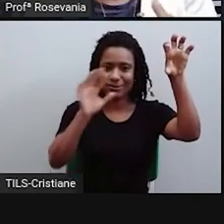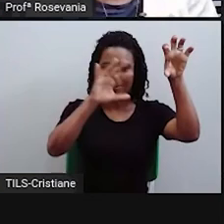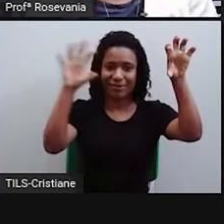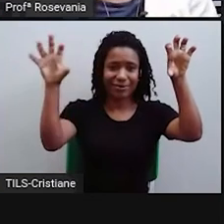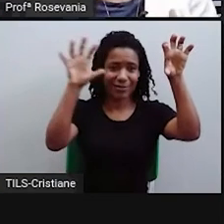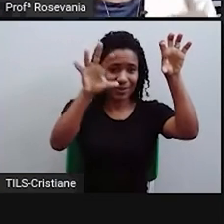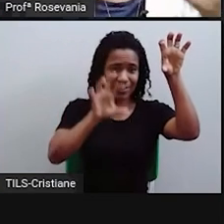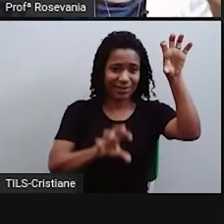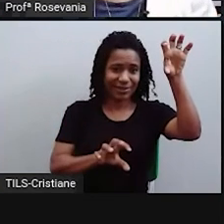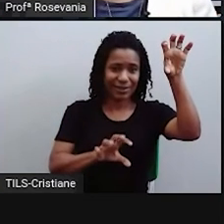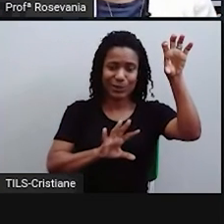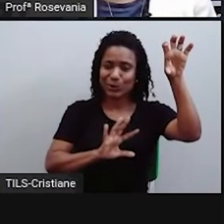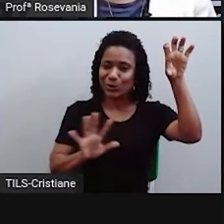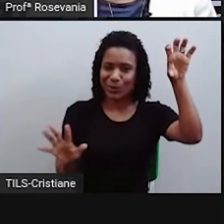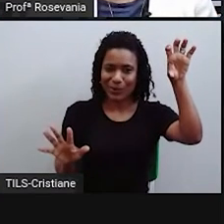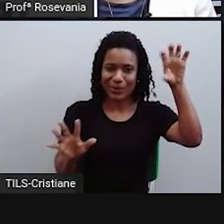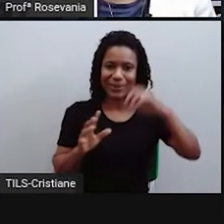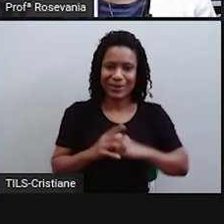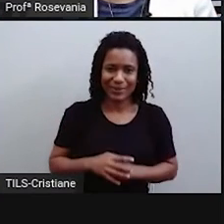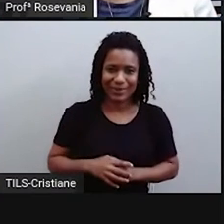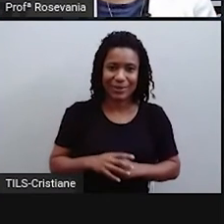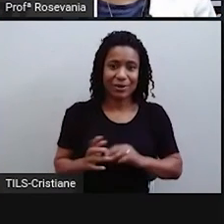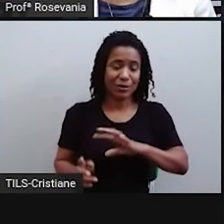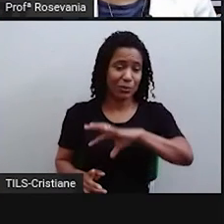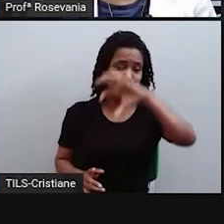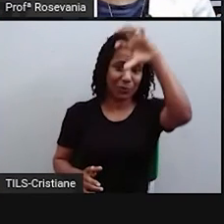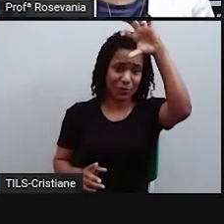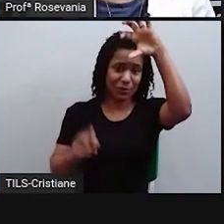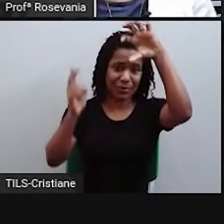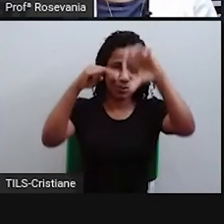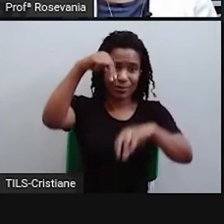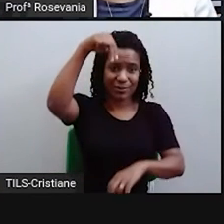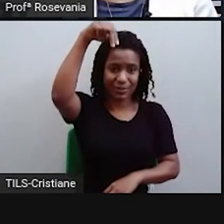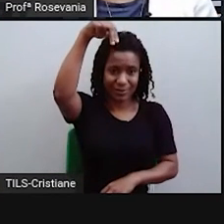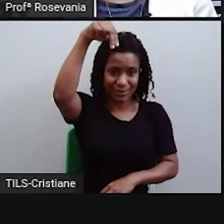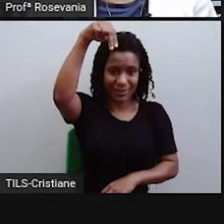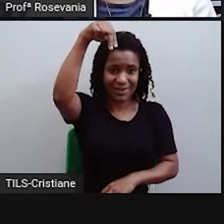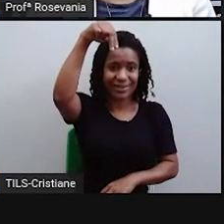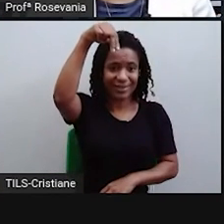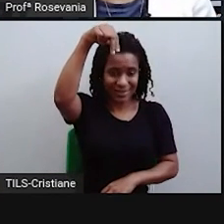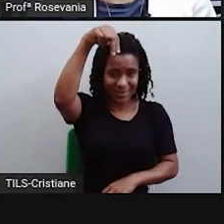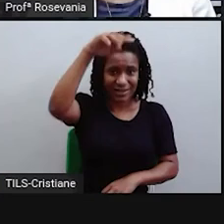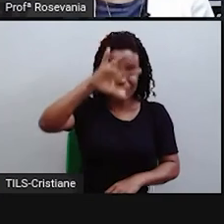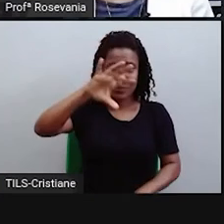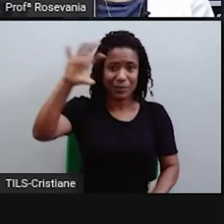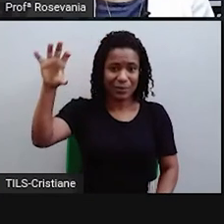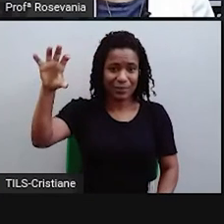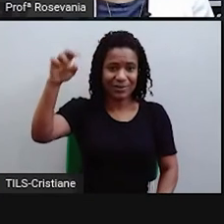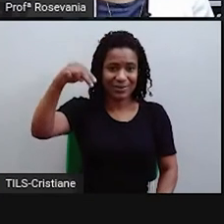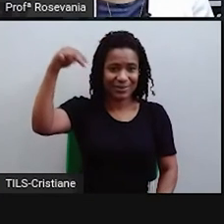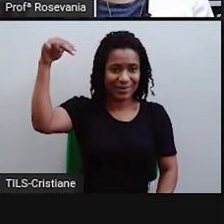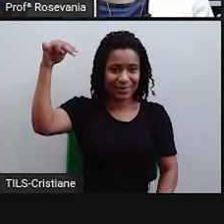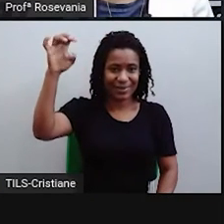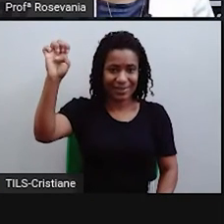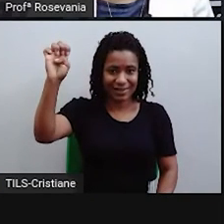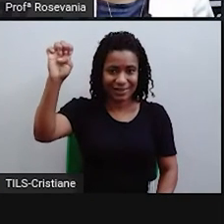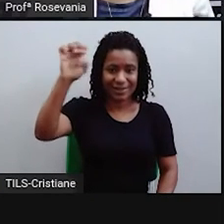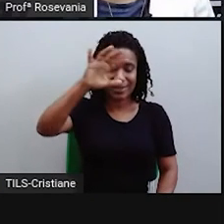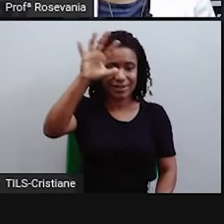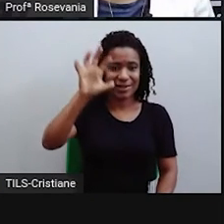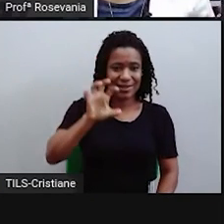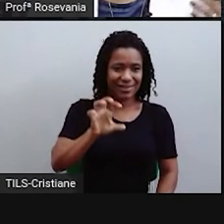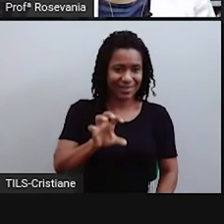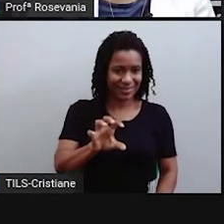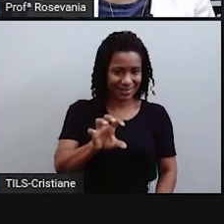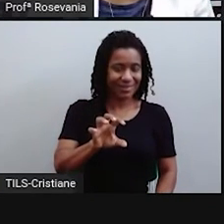Nordeste, e o outro tanto pertencente à região Norte. A mesma coisa, o Mato Grosso, o norte do Mato Grosso